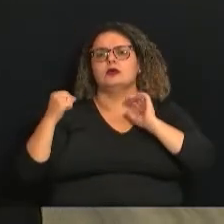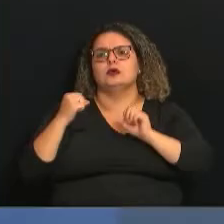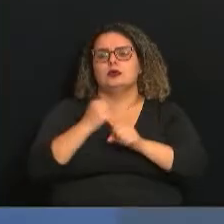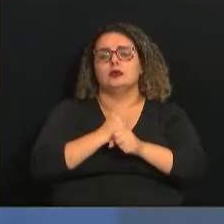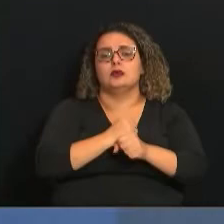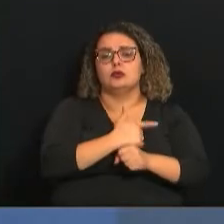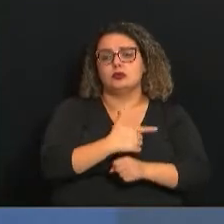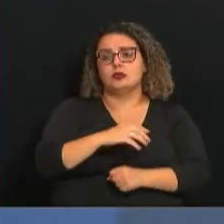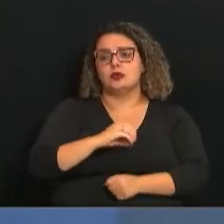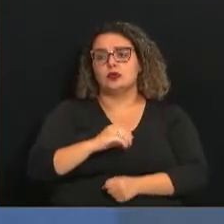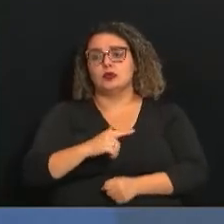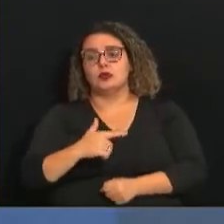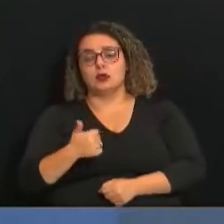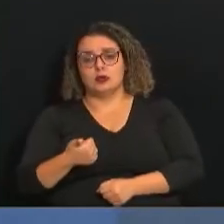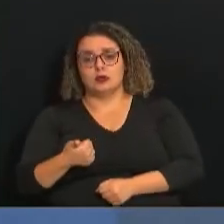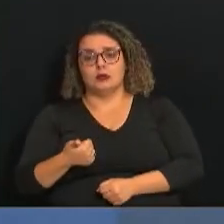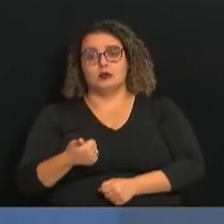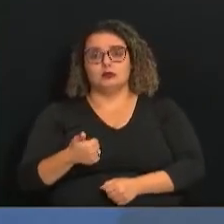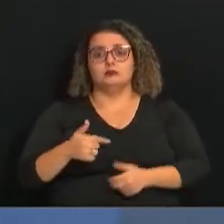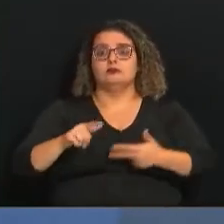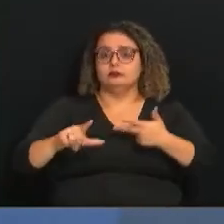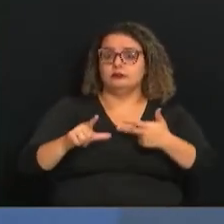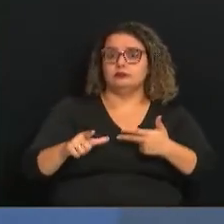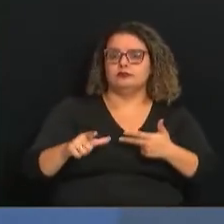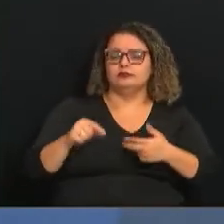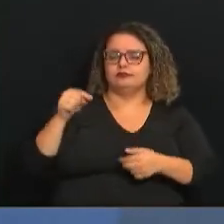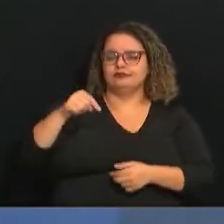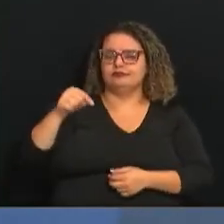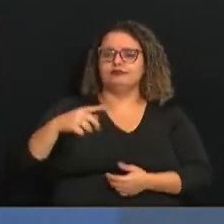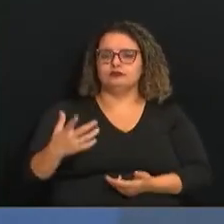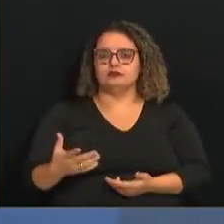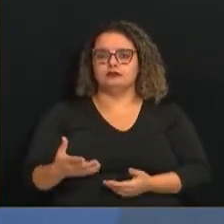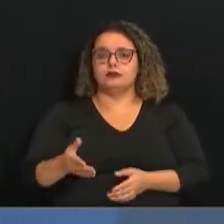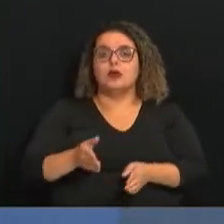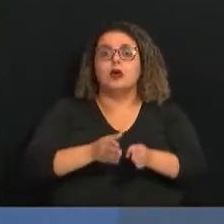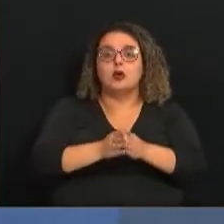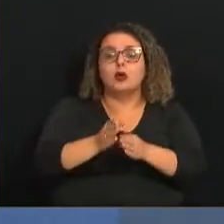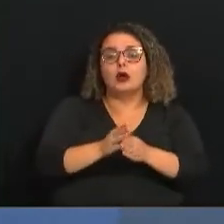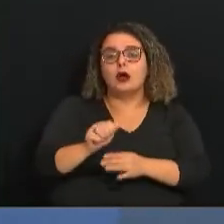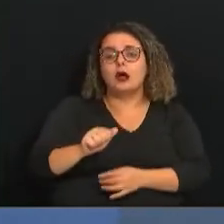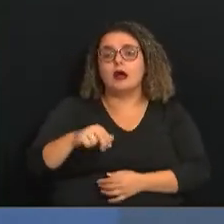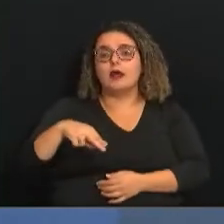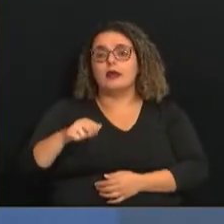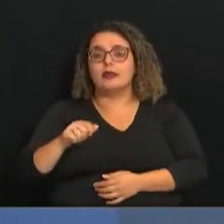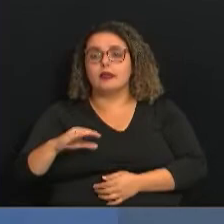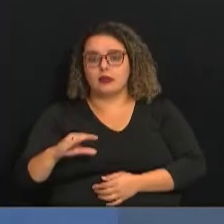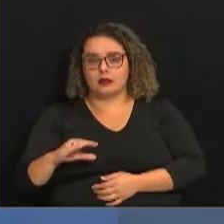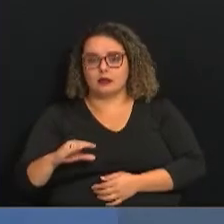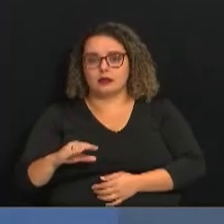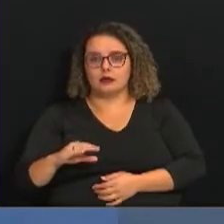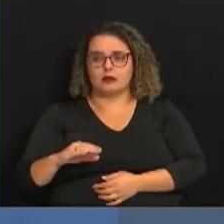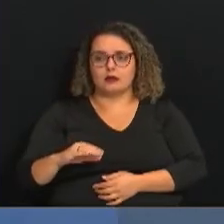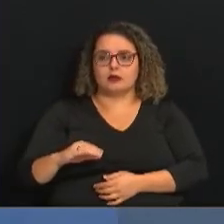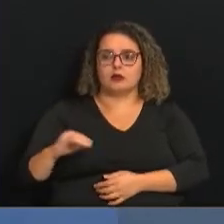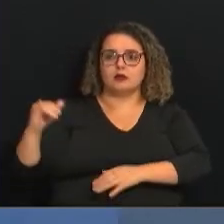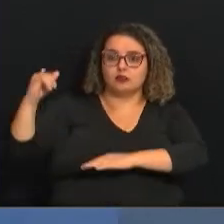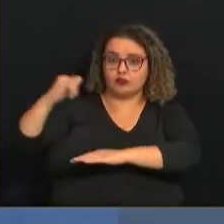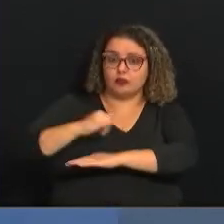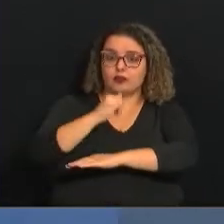trouxe aqui para o Legislativo. E agora, olha, o Conselho da ANAC, a Agência Nacional de Aviação Civil,